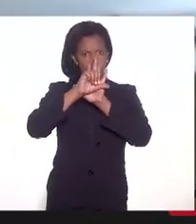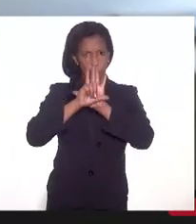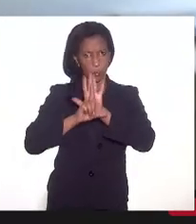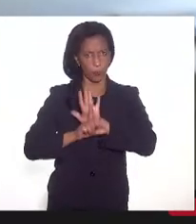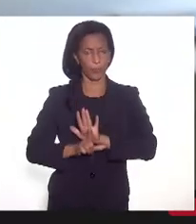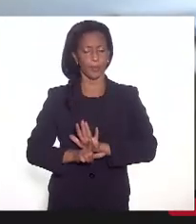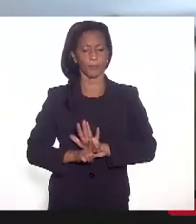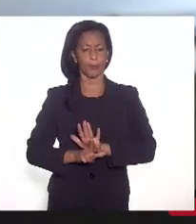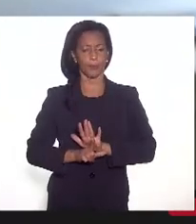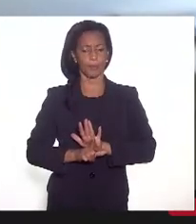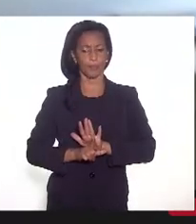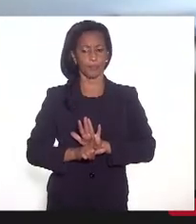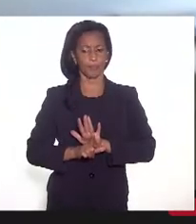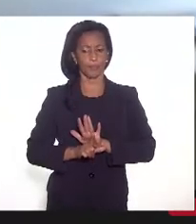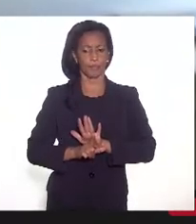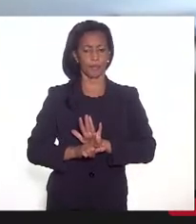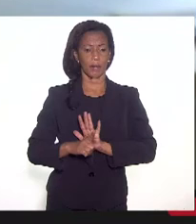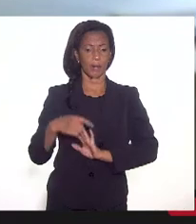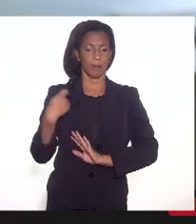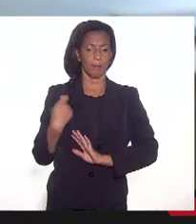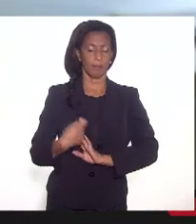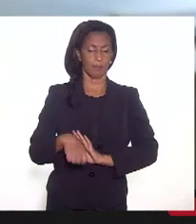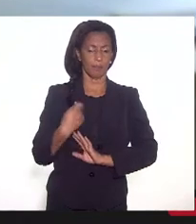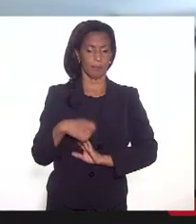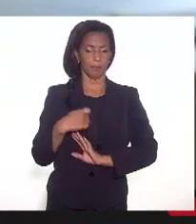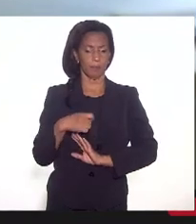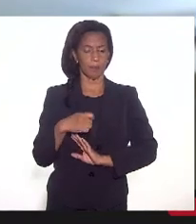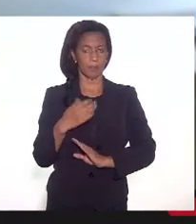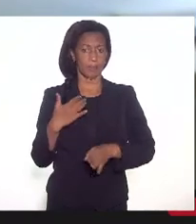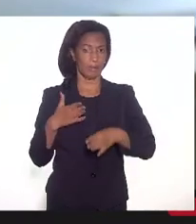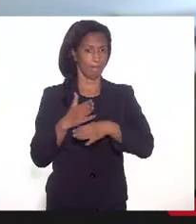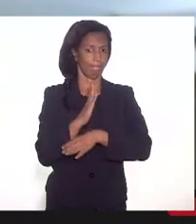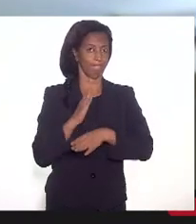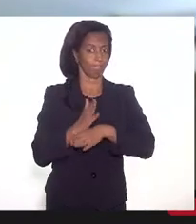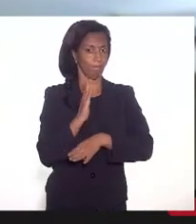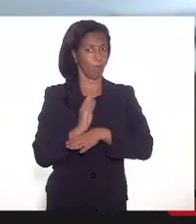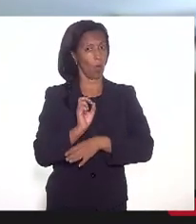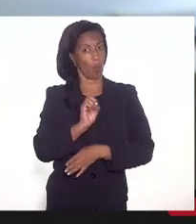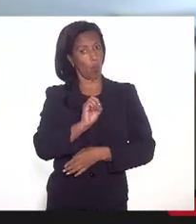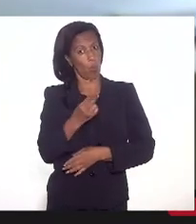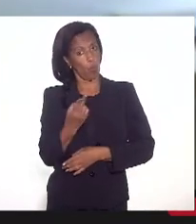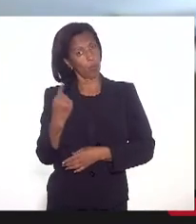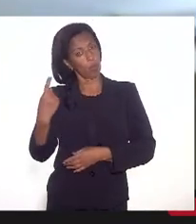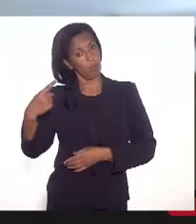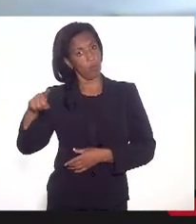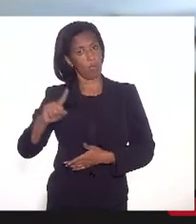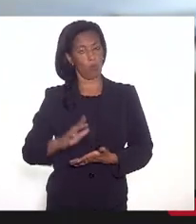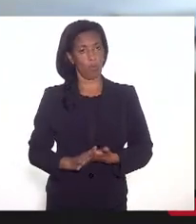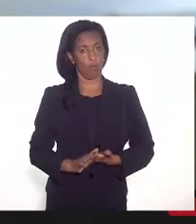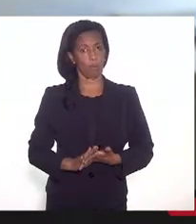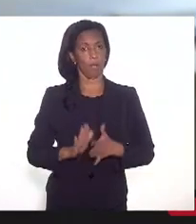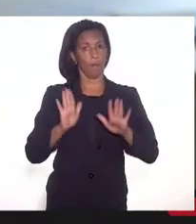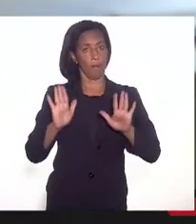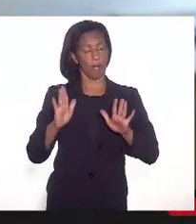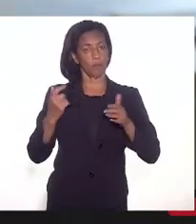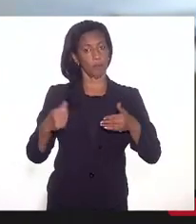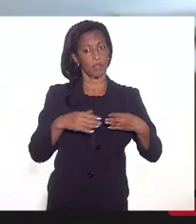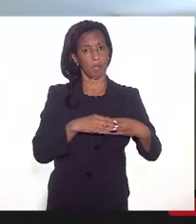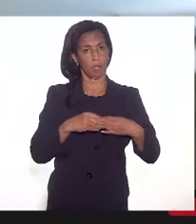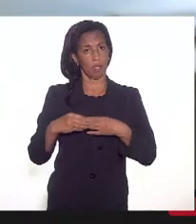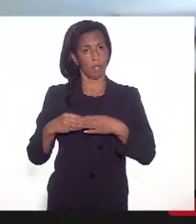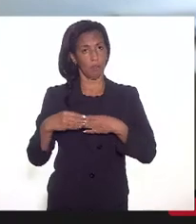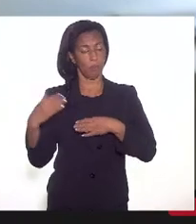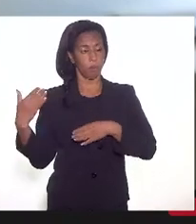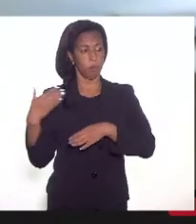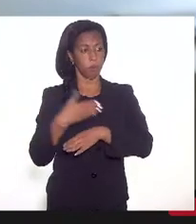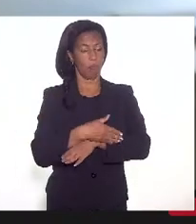que têm que ser aprovadas ou não, mas que terão que ser enviadas ao